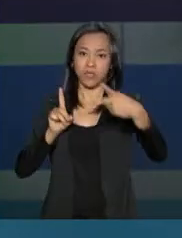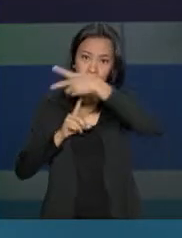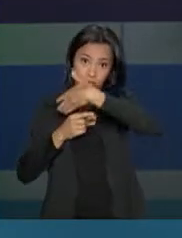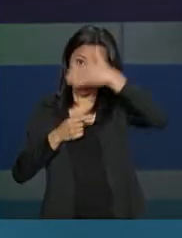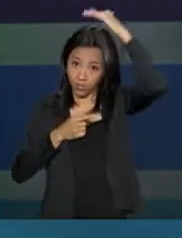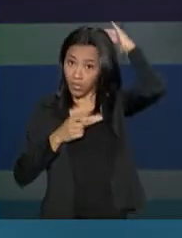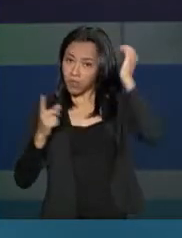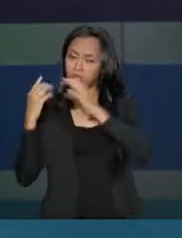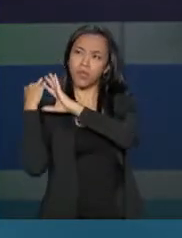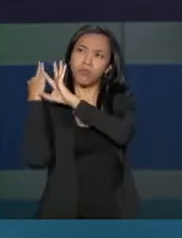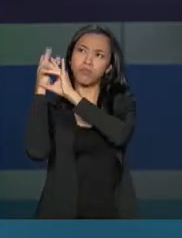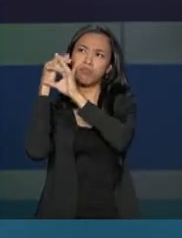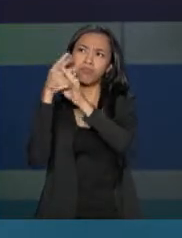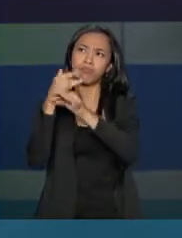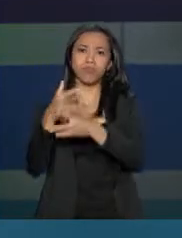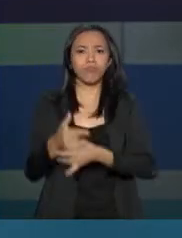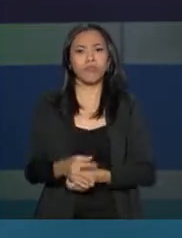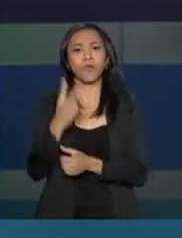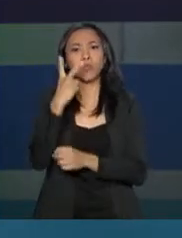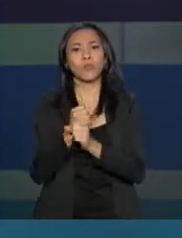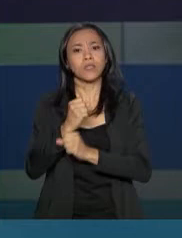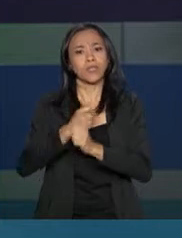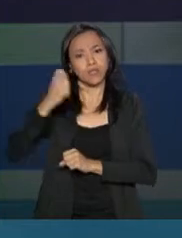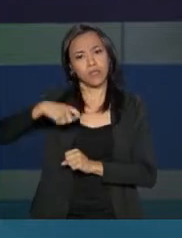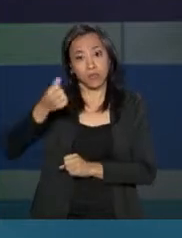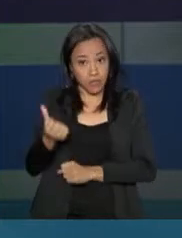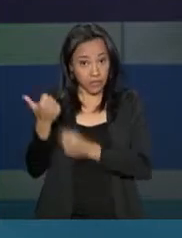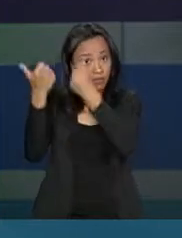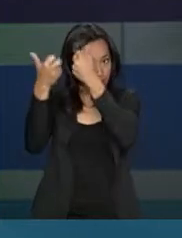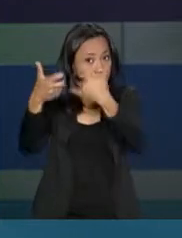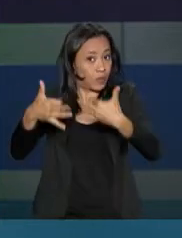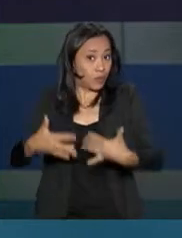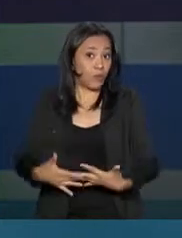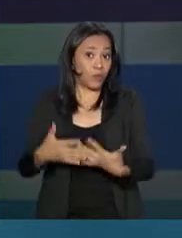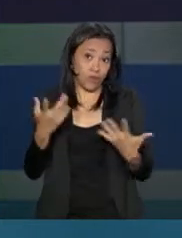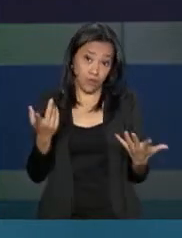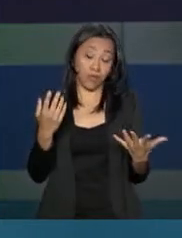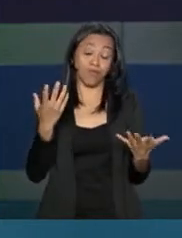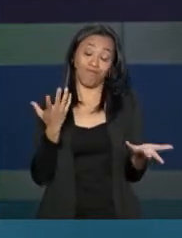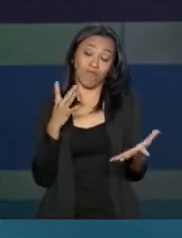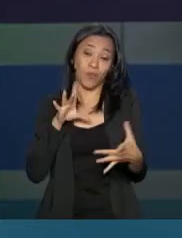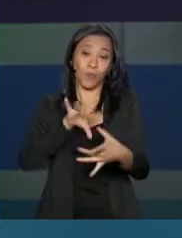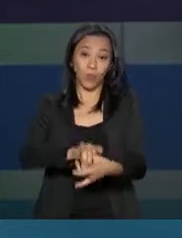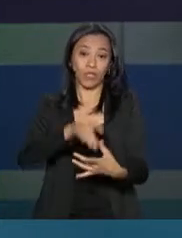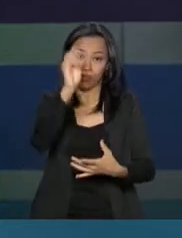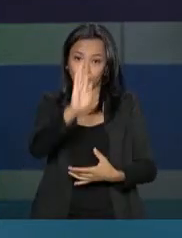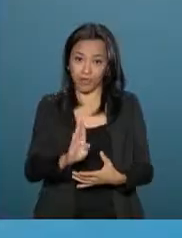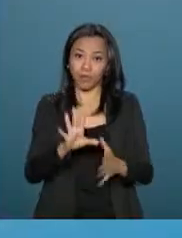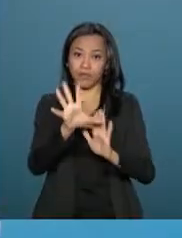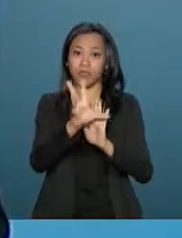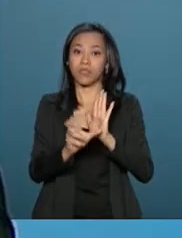governo feitos nos últimos dois anos e meio e reafirmou que trouxe o Brasil para o século XXI.